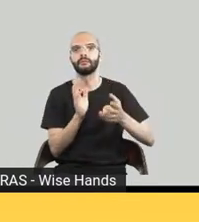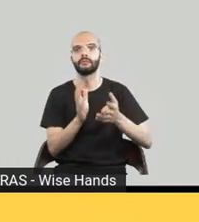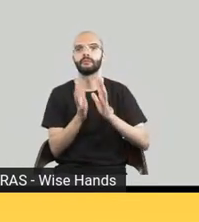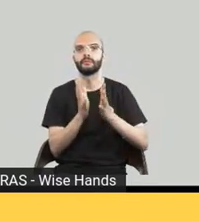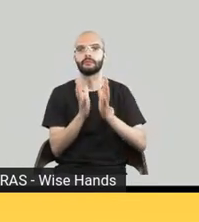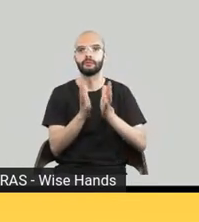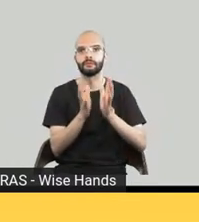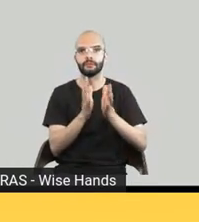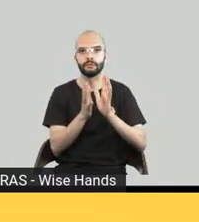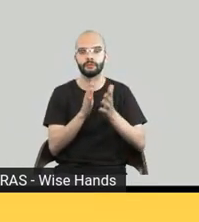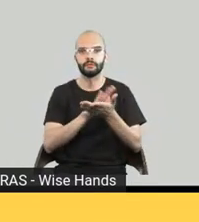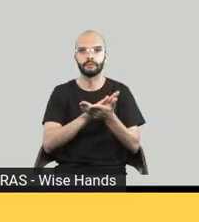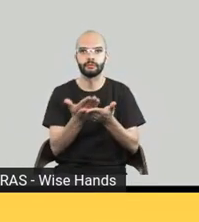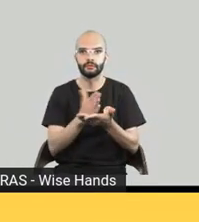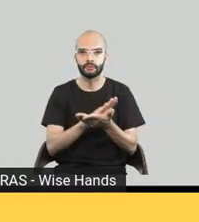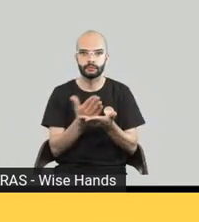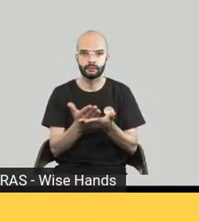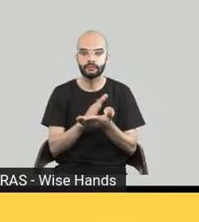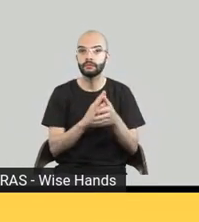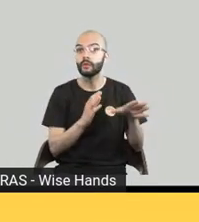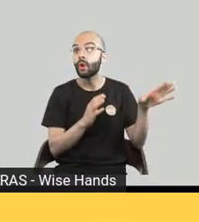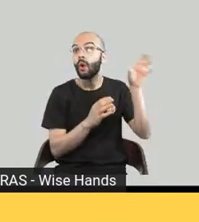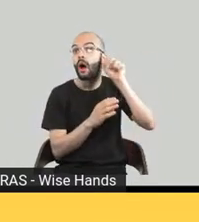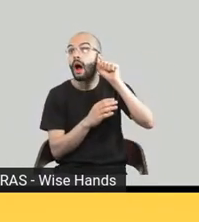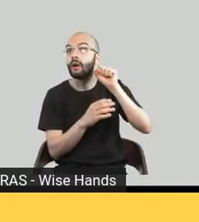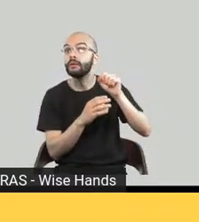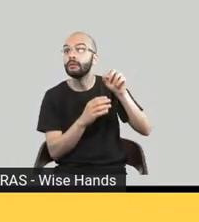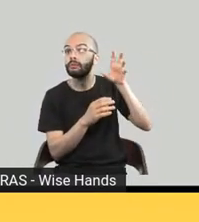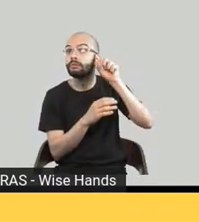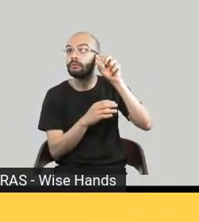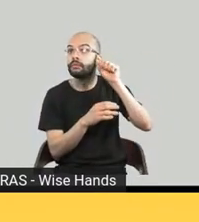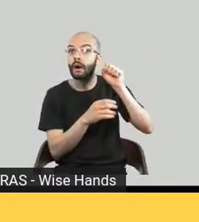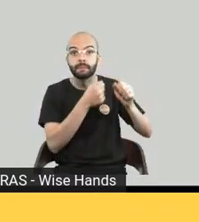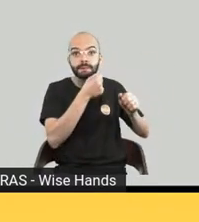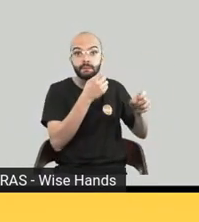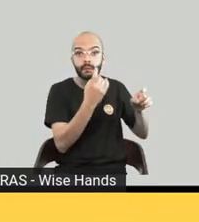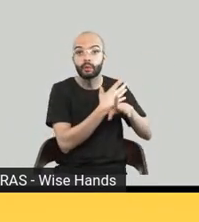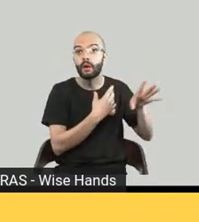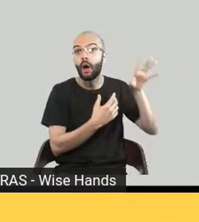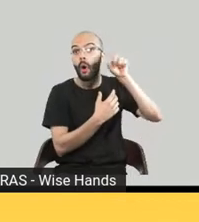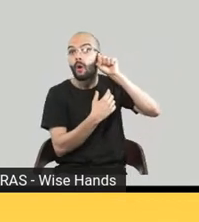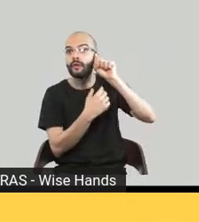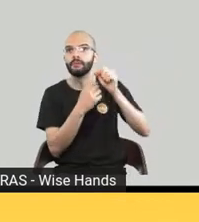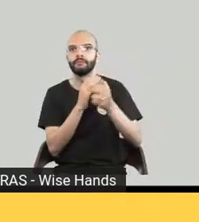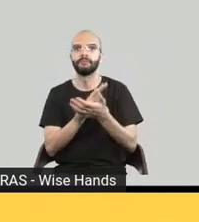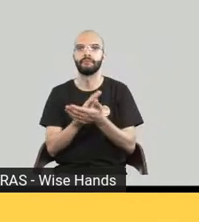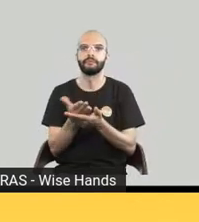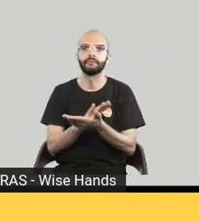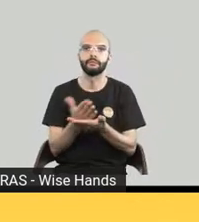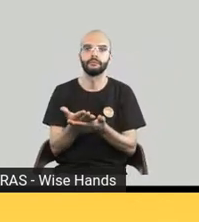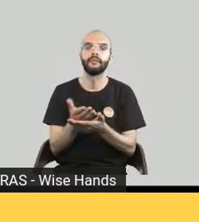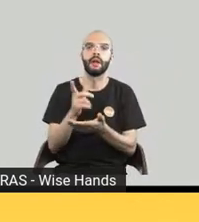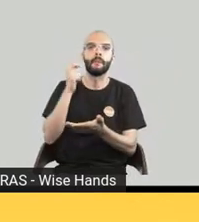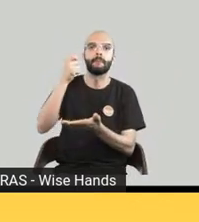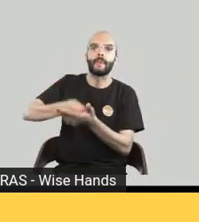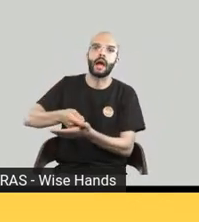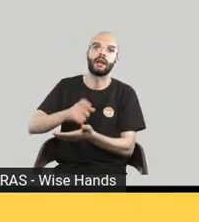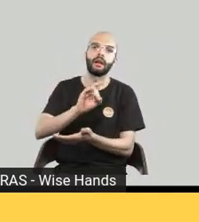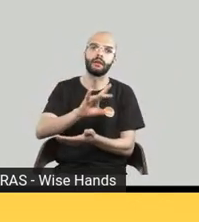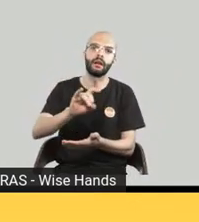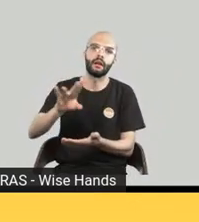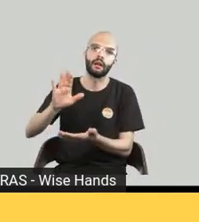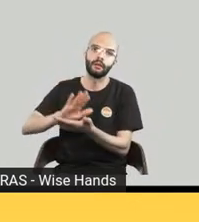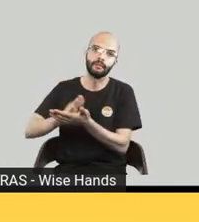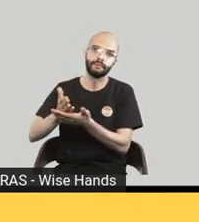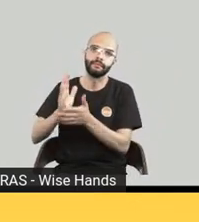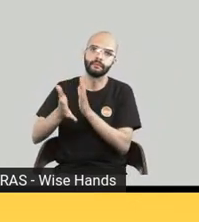sinais usando o próprio áudio então também nós temos os custos da parte dos intérpretes mas o Rafael pode falar melhor naquele que fica na